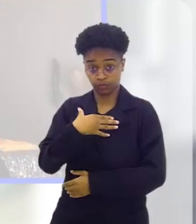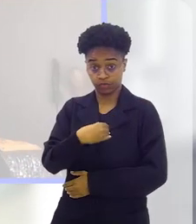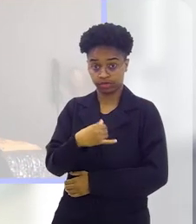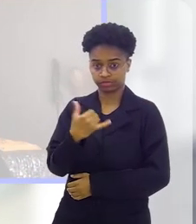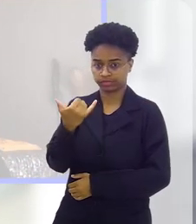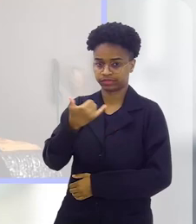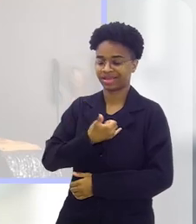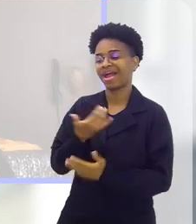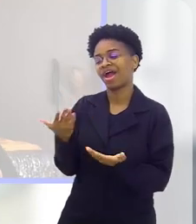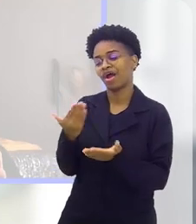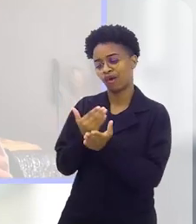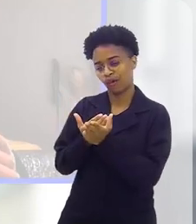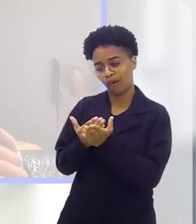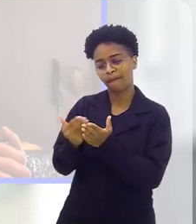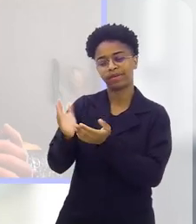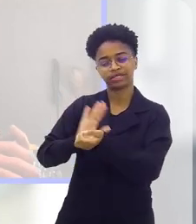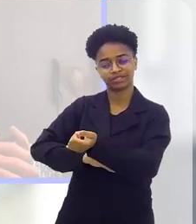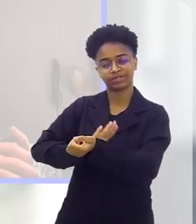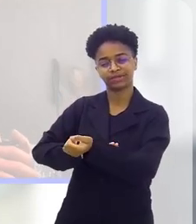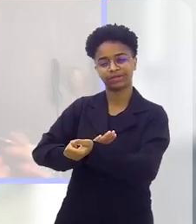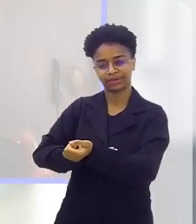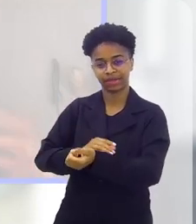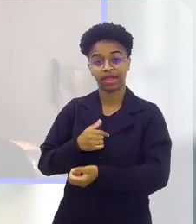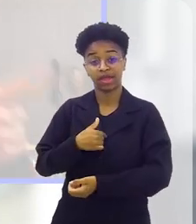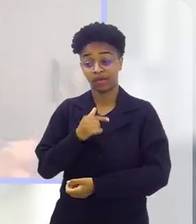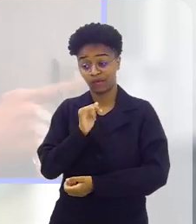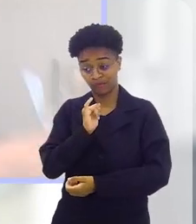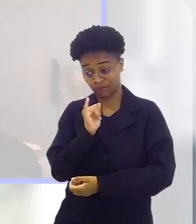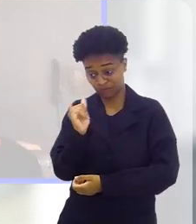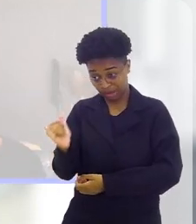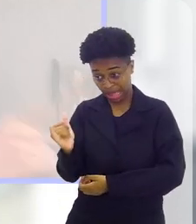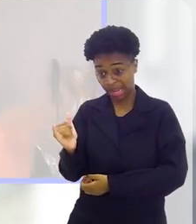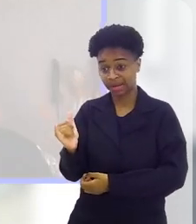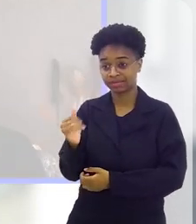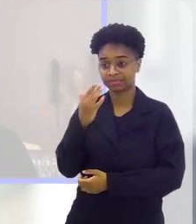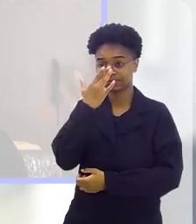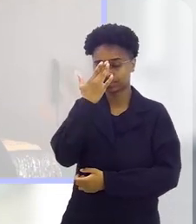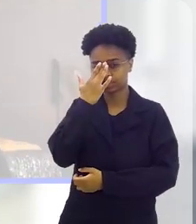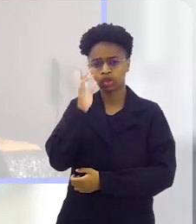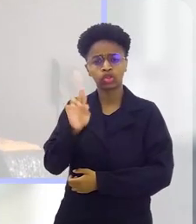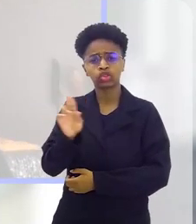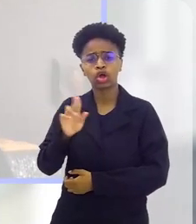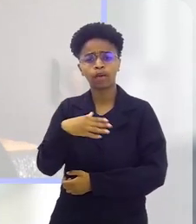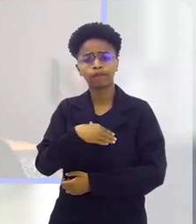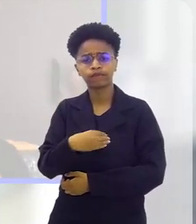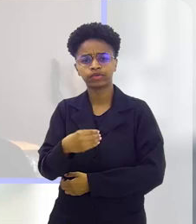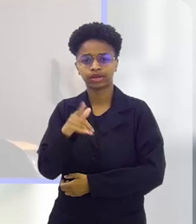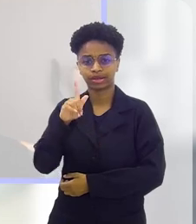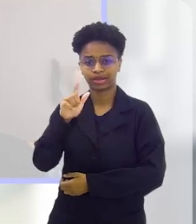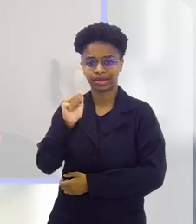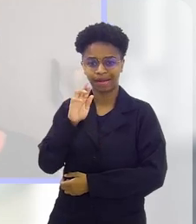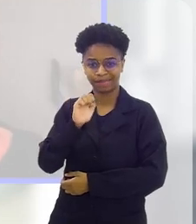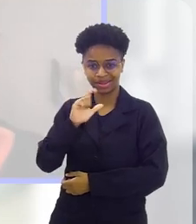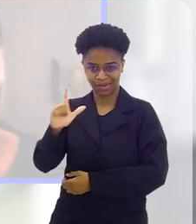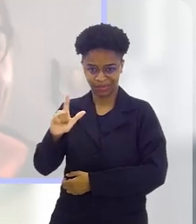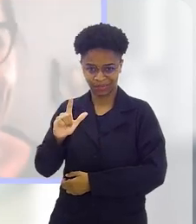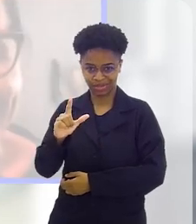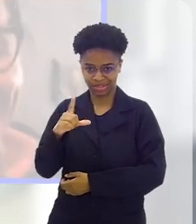ele fala assim, e começou com vício, aí tudo que eu falo para ele... Qual o nome deles? Qual o nome deles?